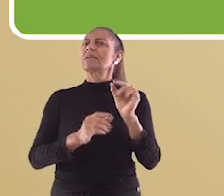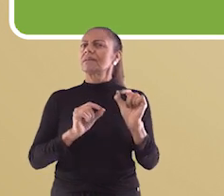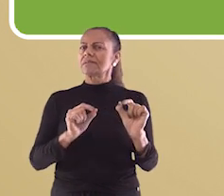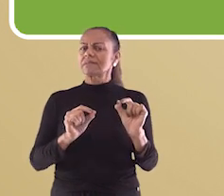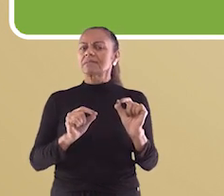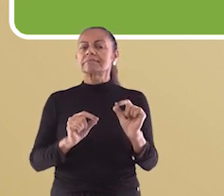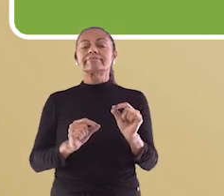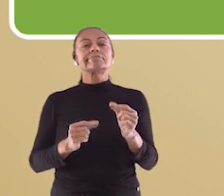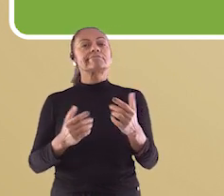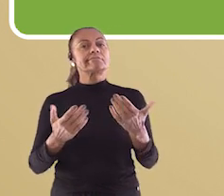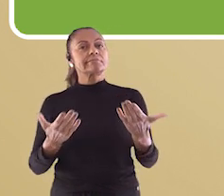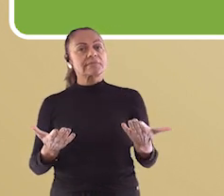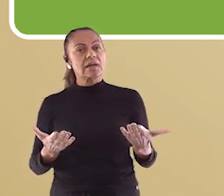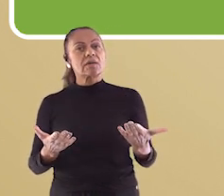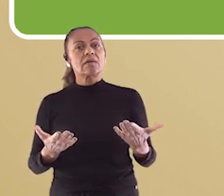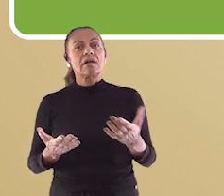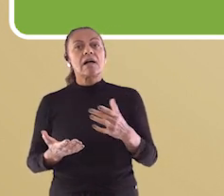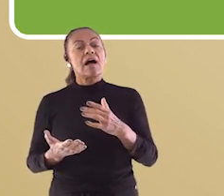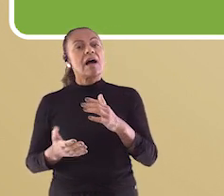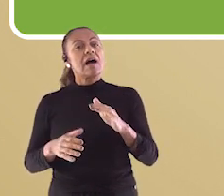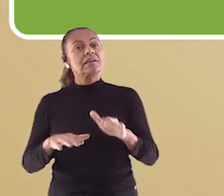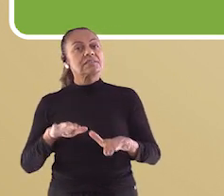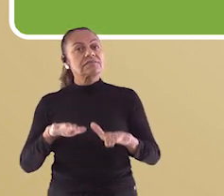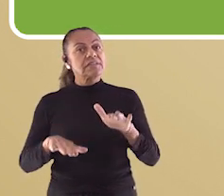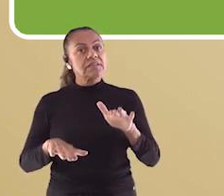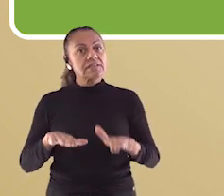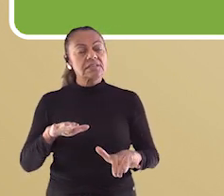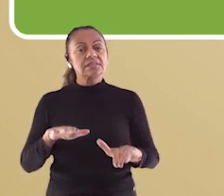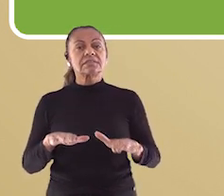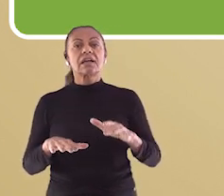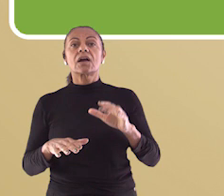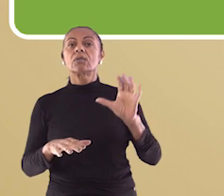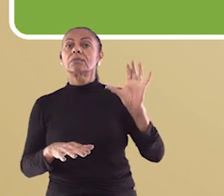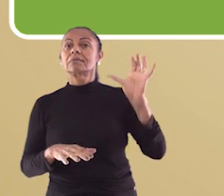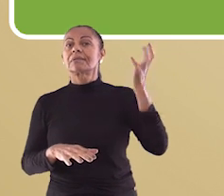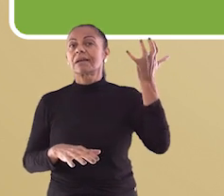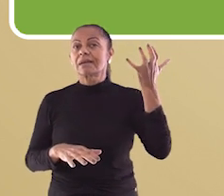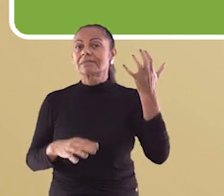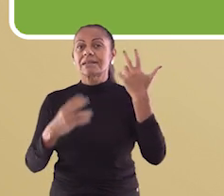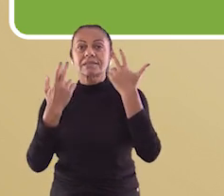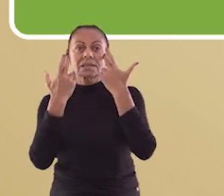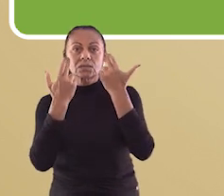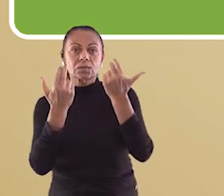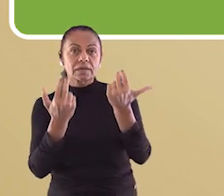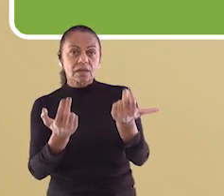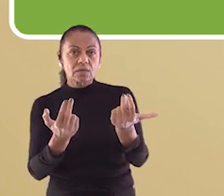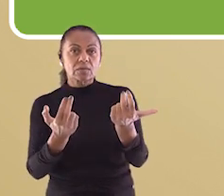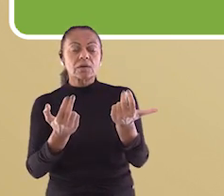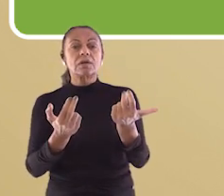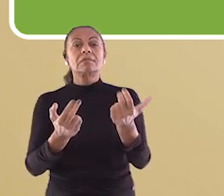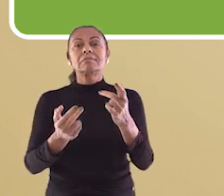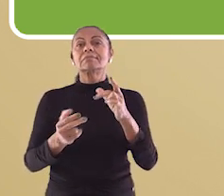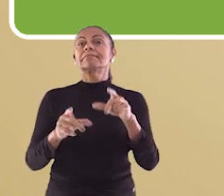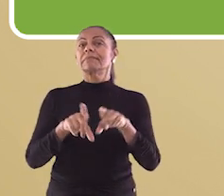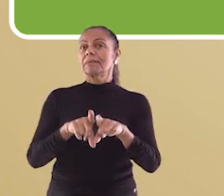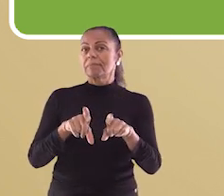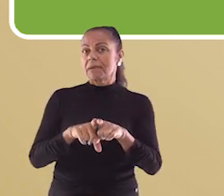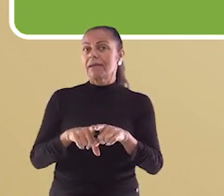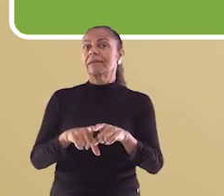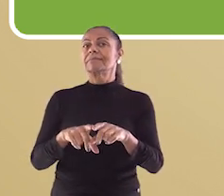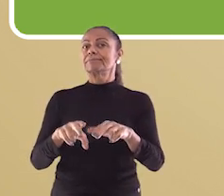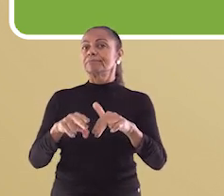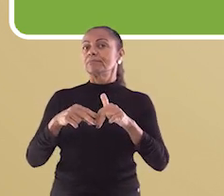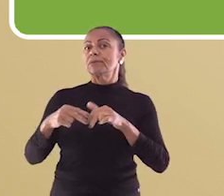em muitos casos, têm causas naturais e outras são associadas à intervenção do homem no